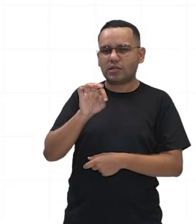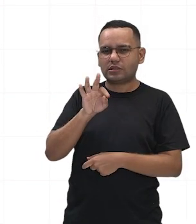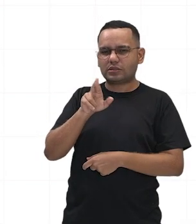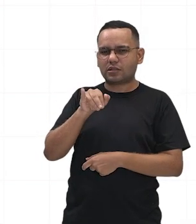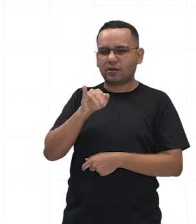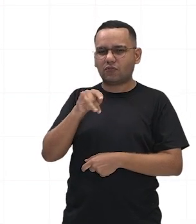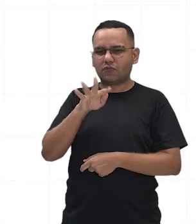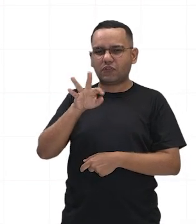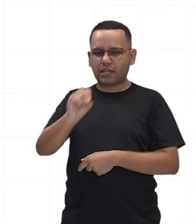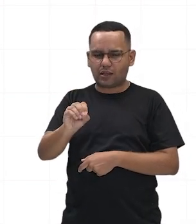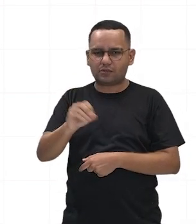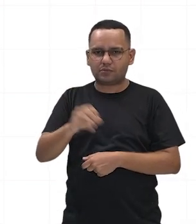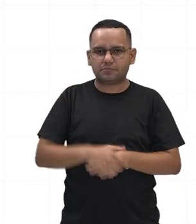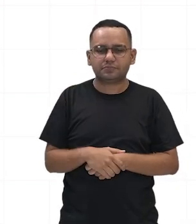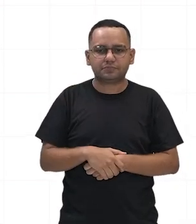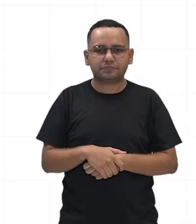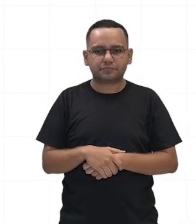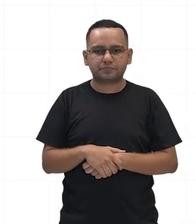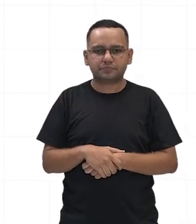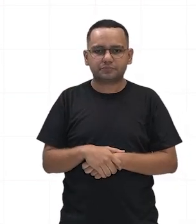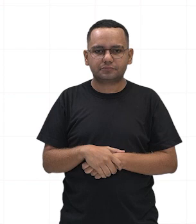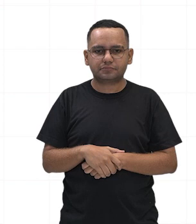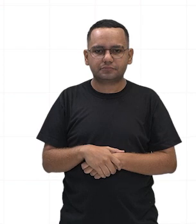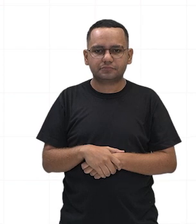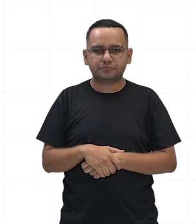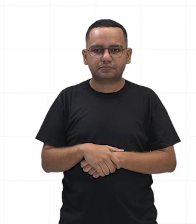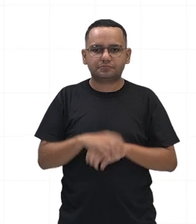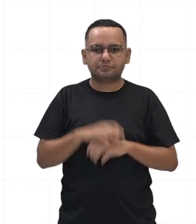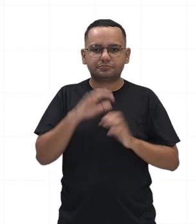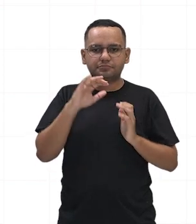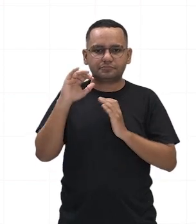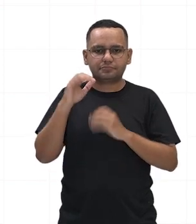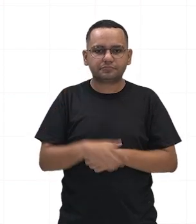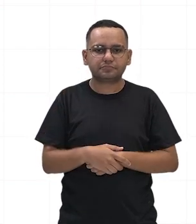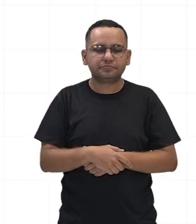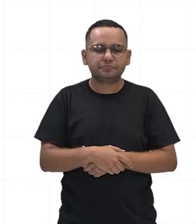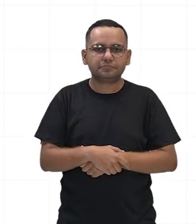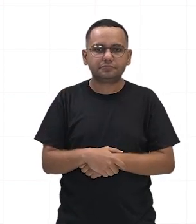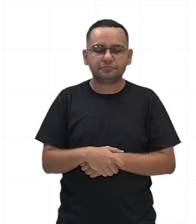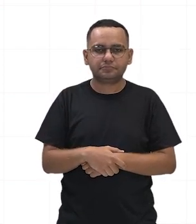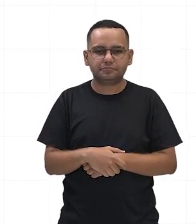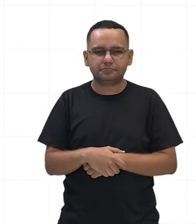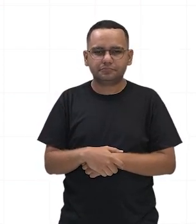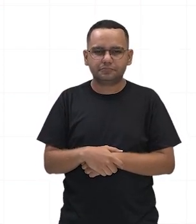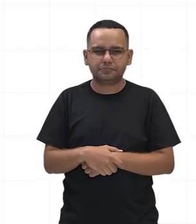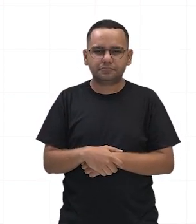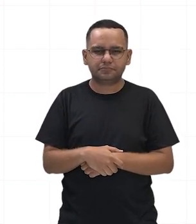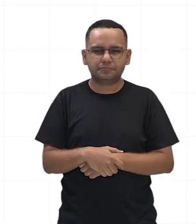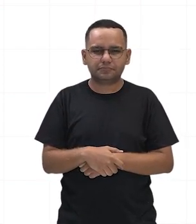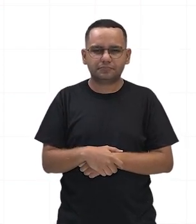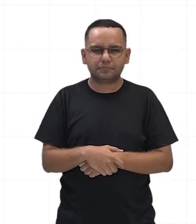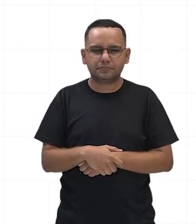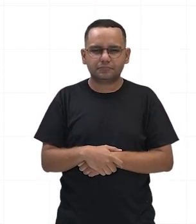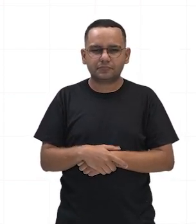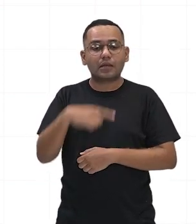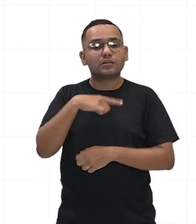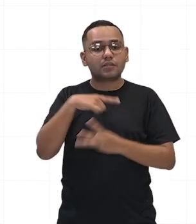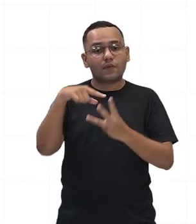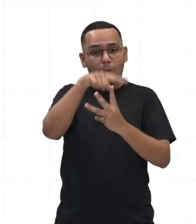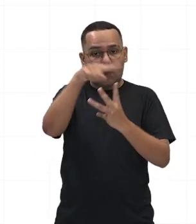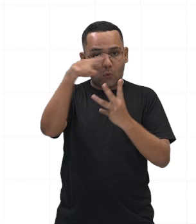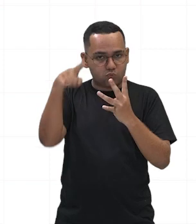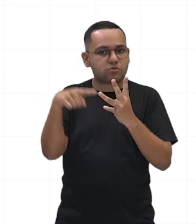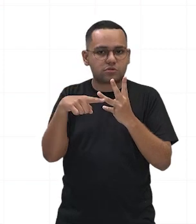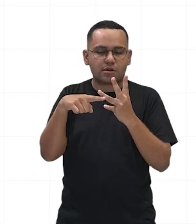O segundo triunvirato, mas aí a luta pelo poder. O segundo triunvirato foi formado por três